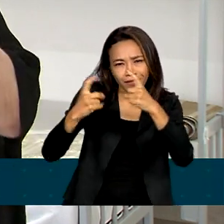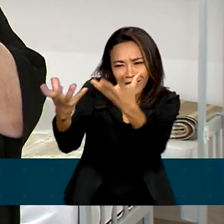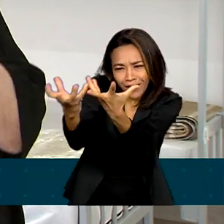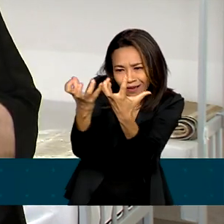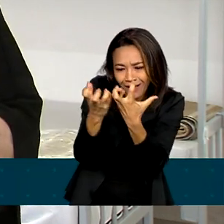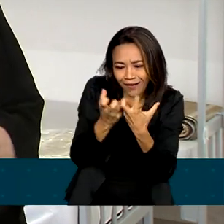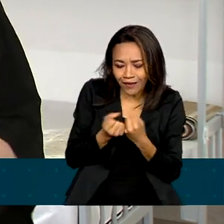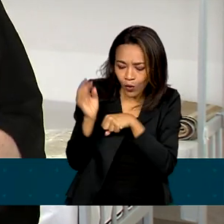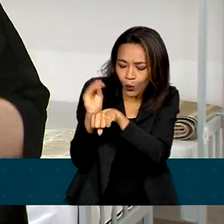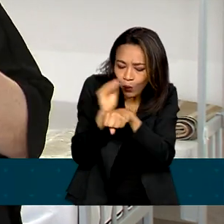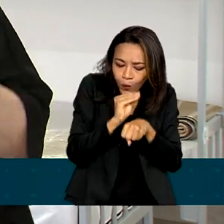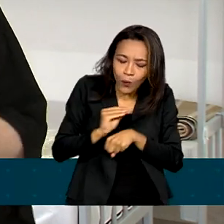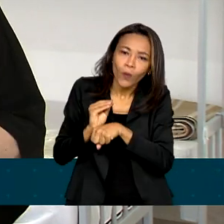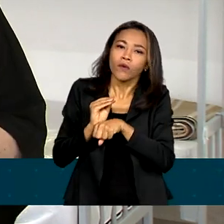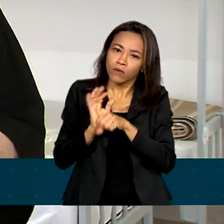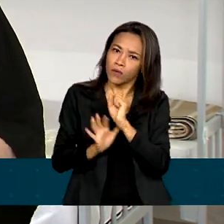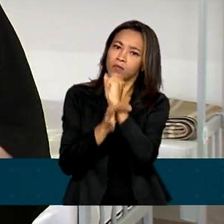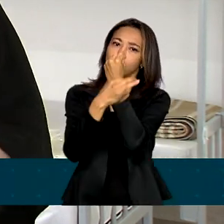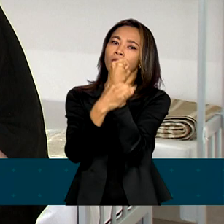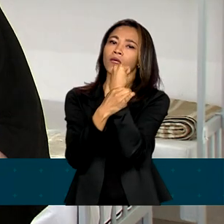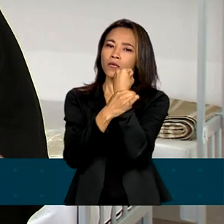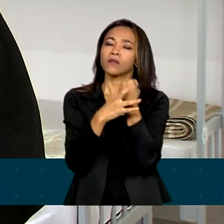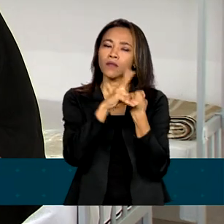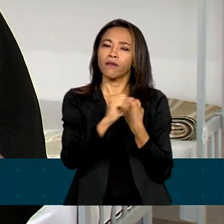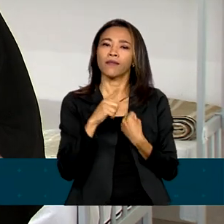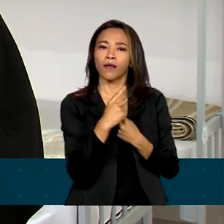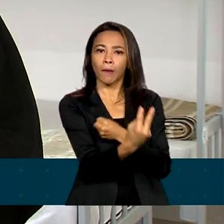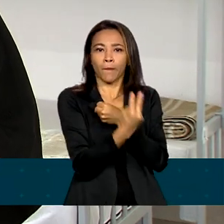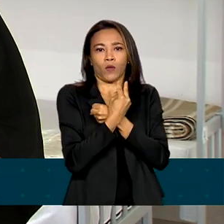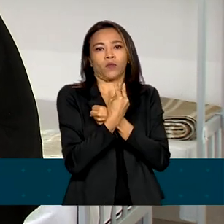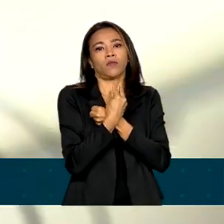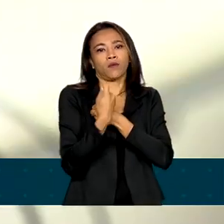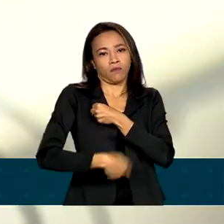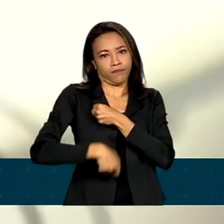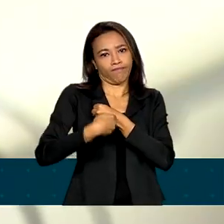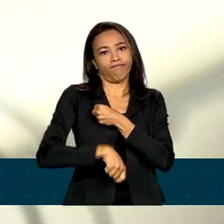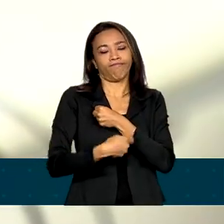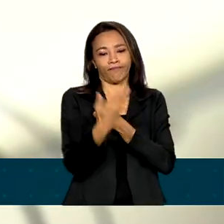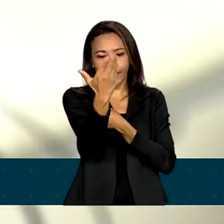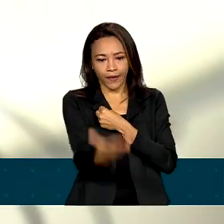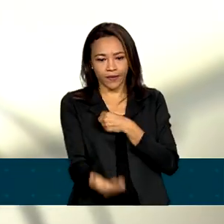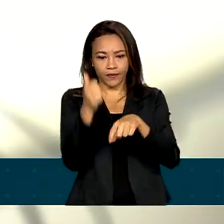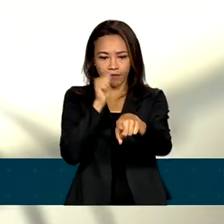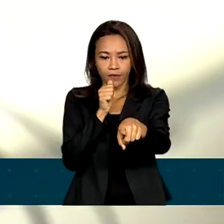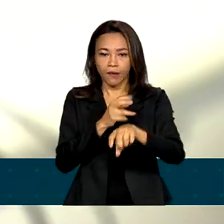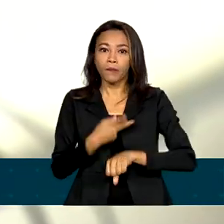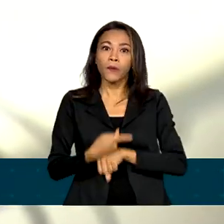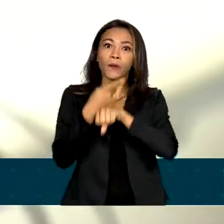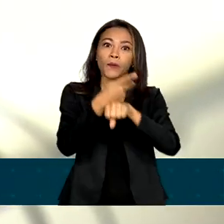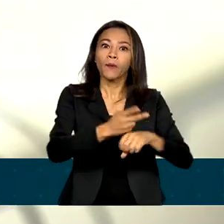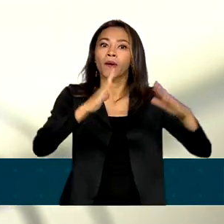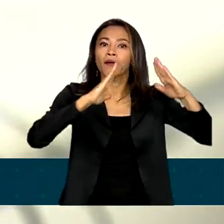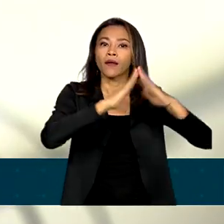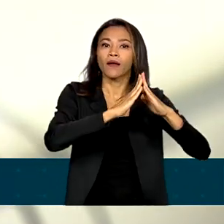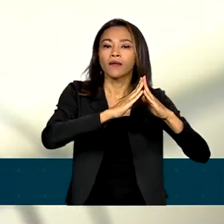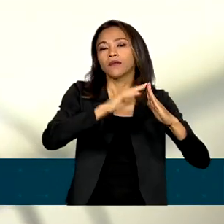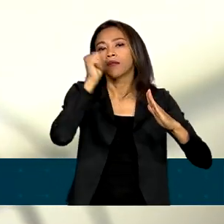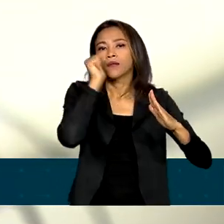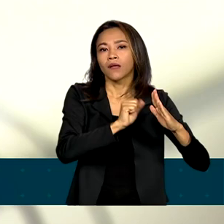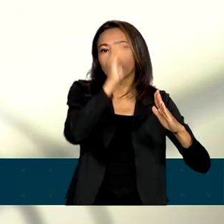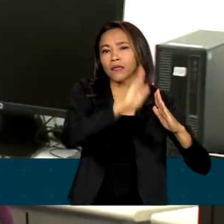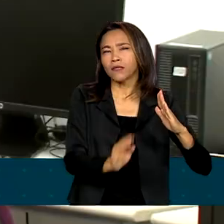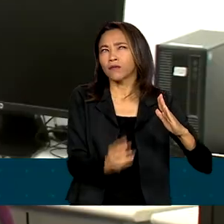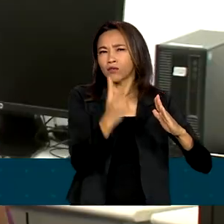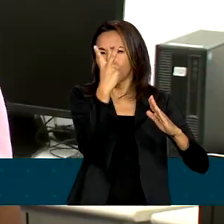com a garantia de que receberão a proteção necessária. Jusimar buscou a Casa da Mulher Brasileira há